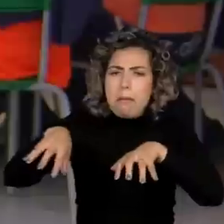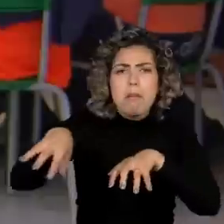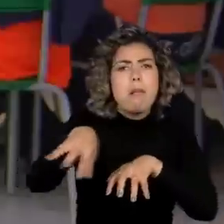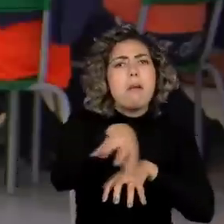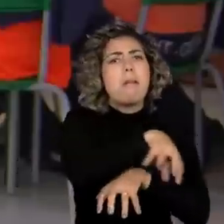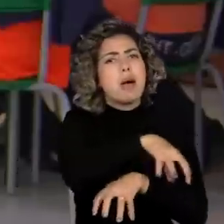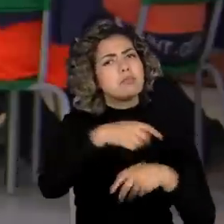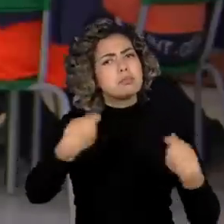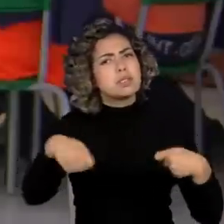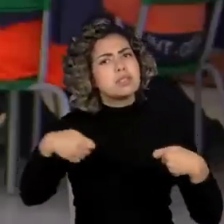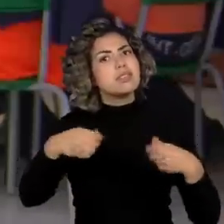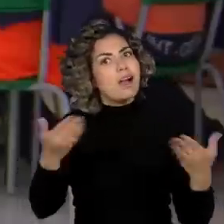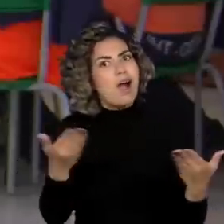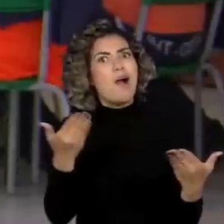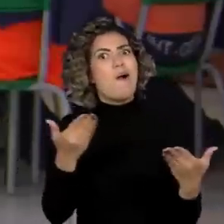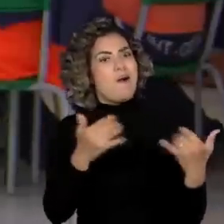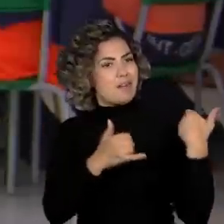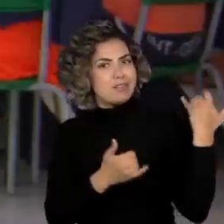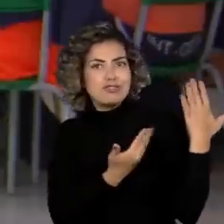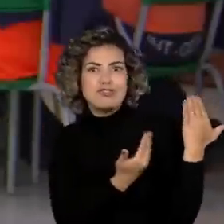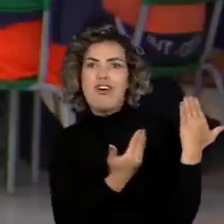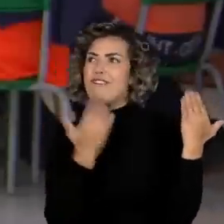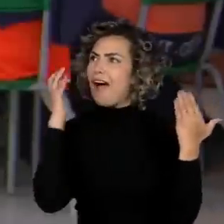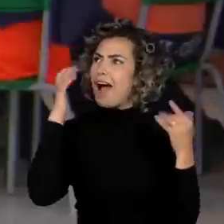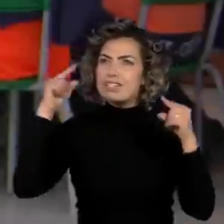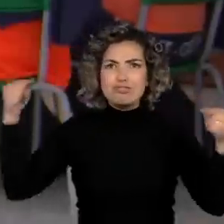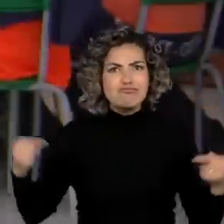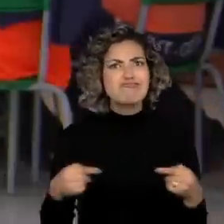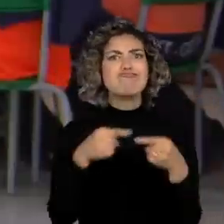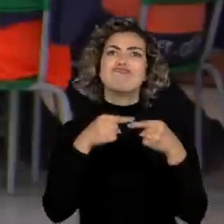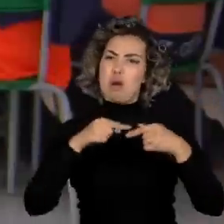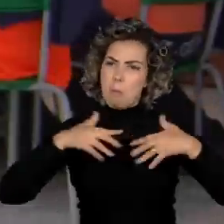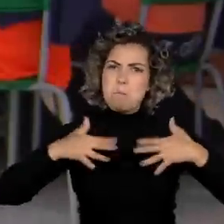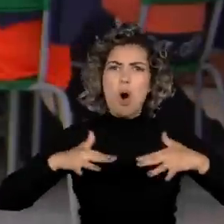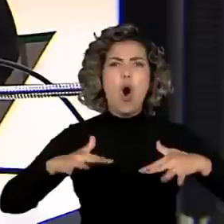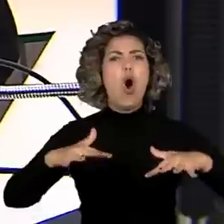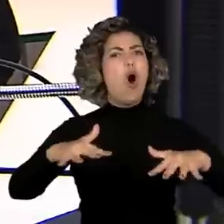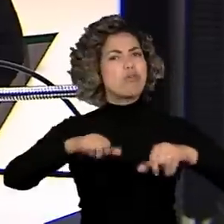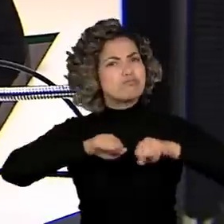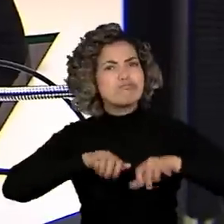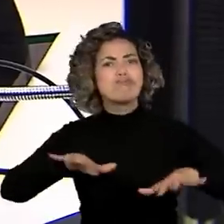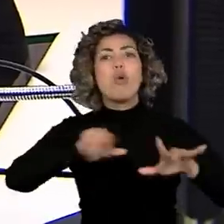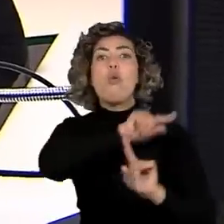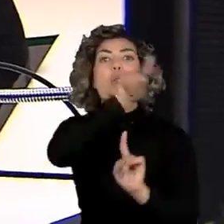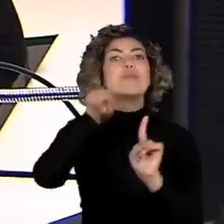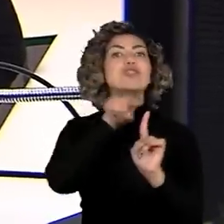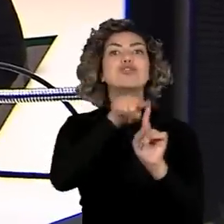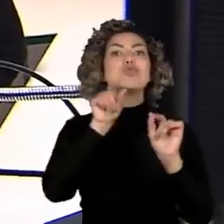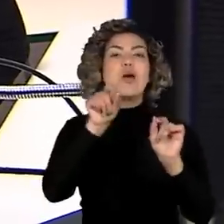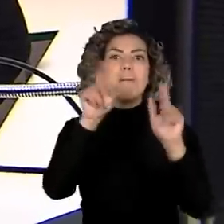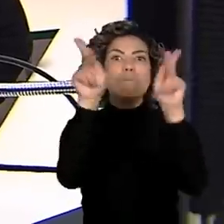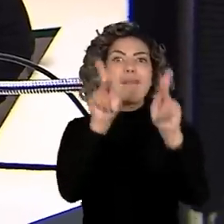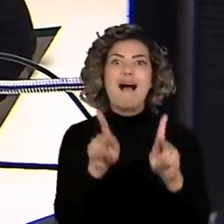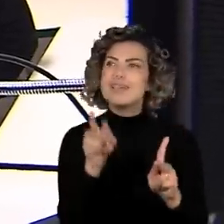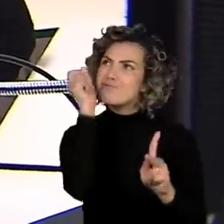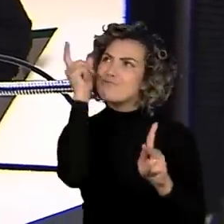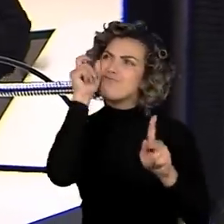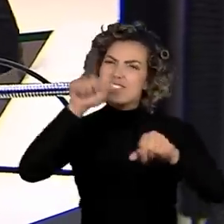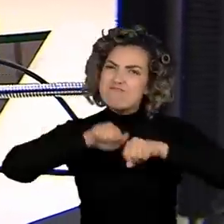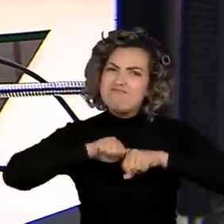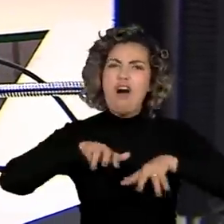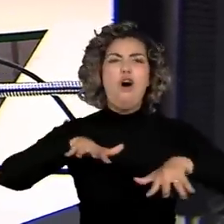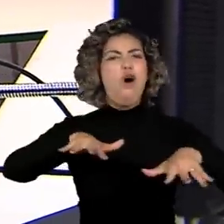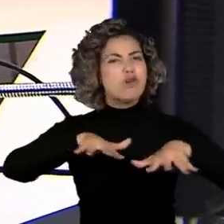vamos vibrar com as rádioescolas, criando a ideia de cultura de paz para todas e todos. Toda supervisão das